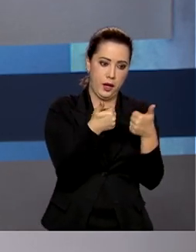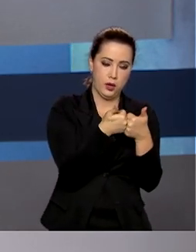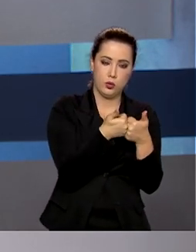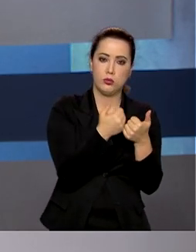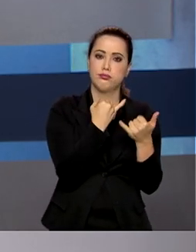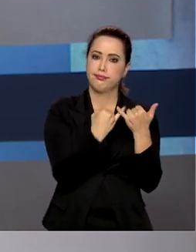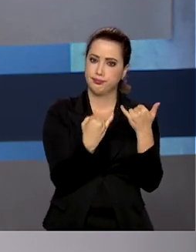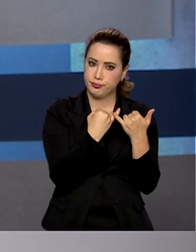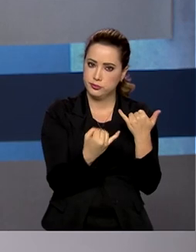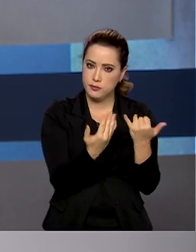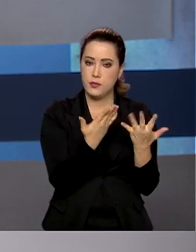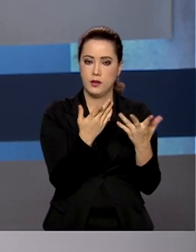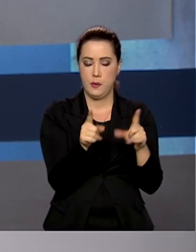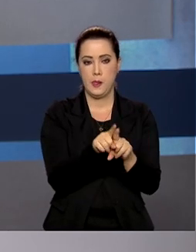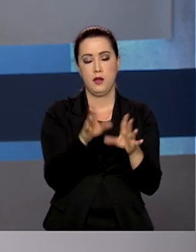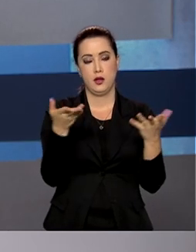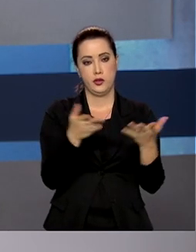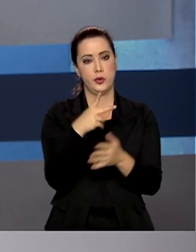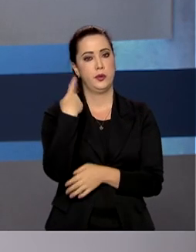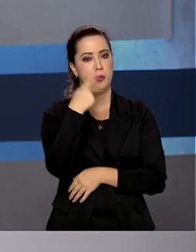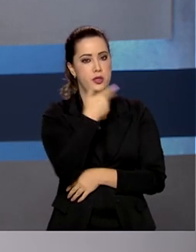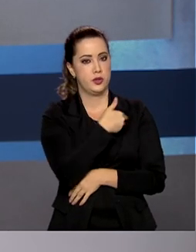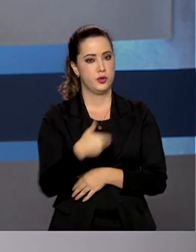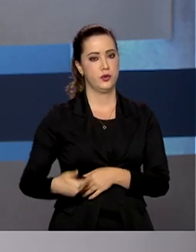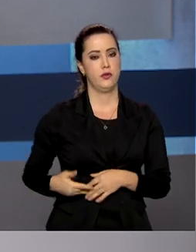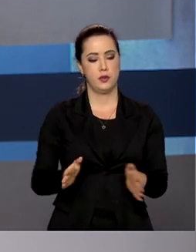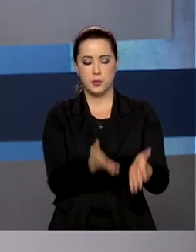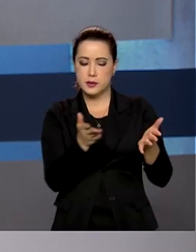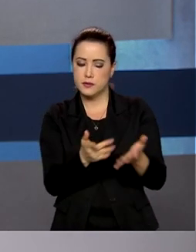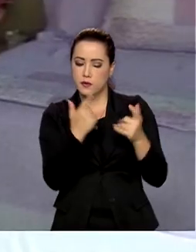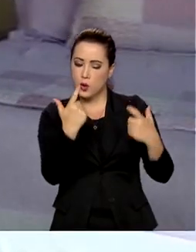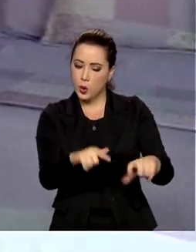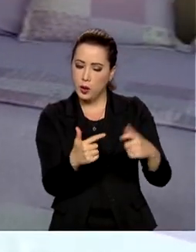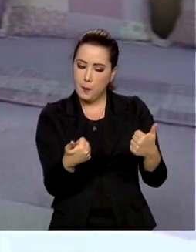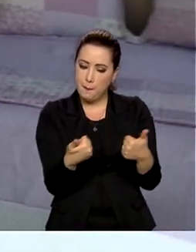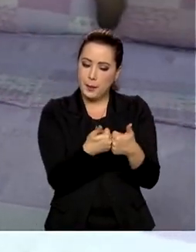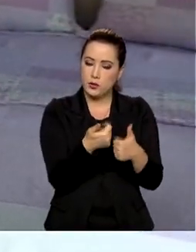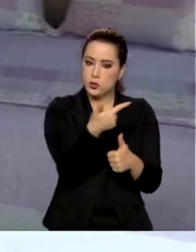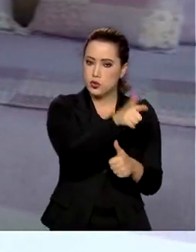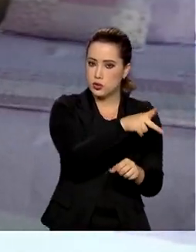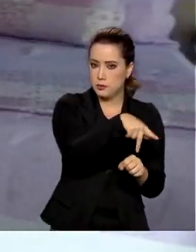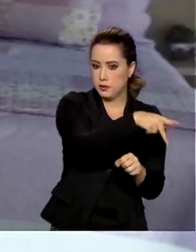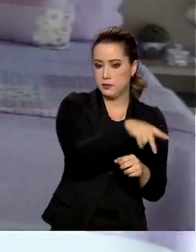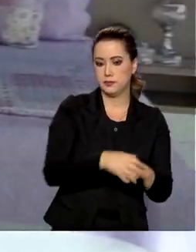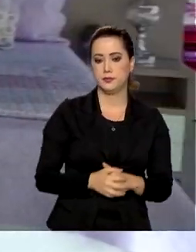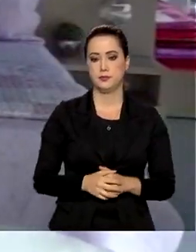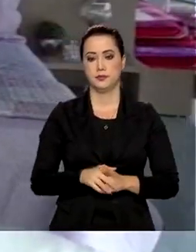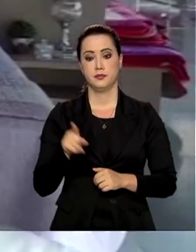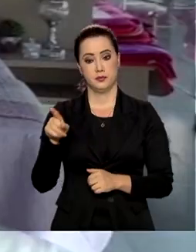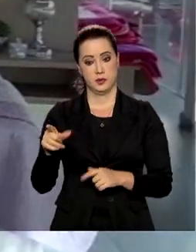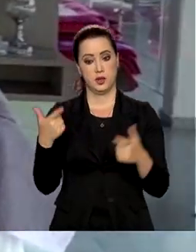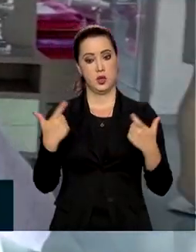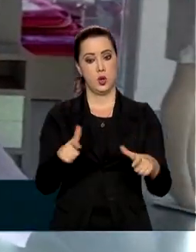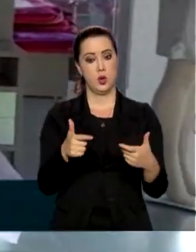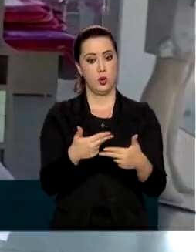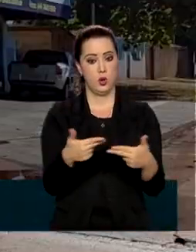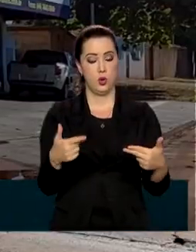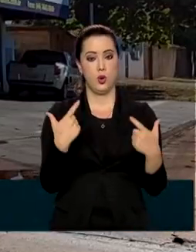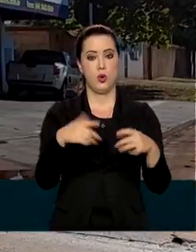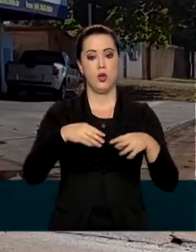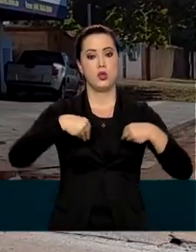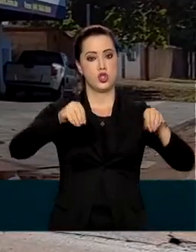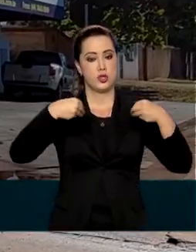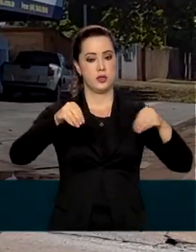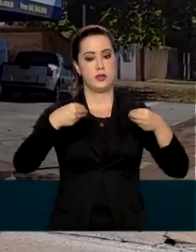políticas específicas para desenvolver esses municípios. Jefferson é dono dessa loja de produtos têxteis,